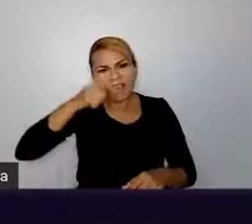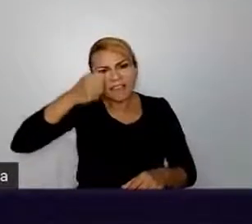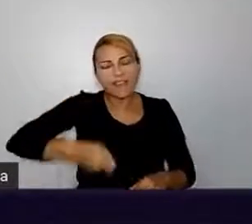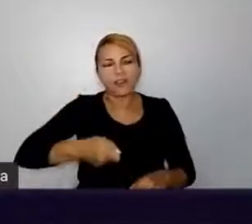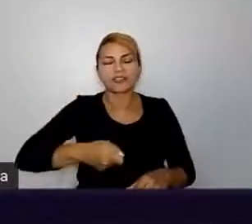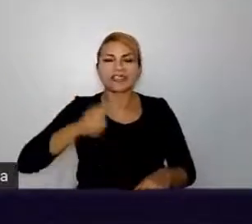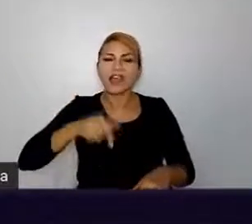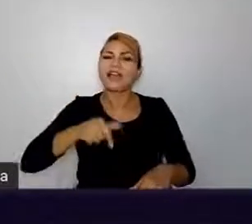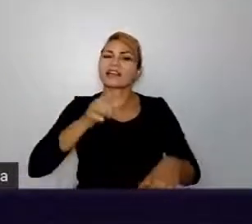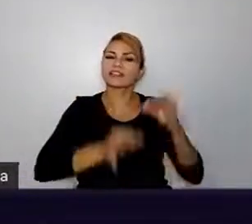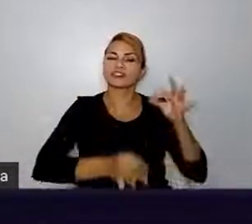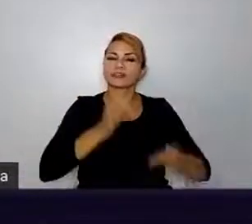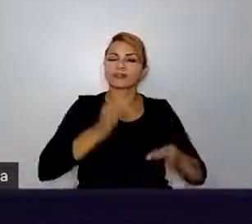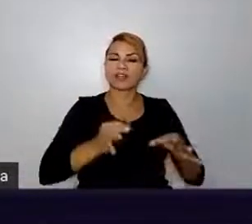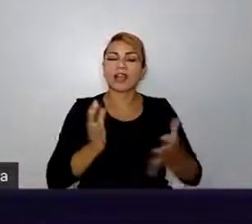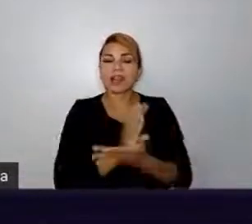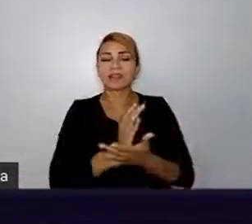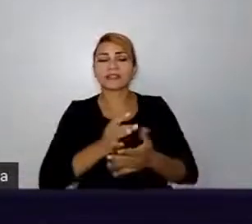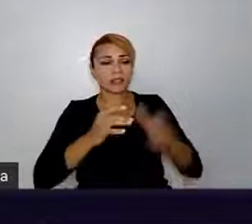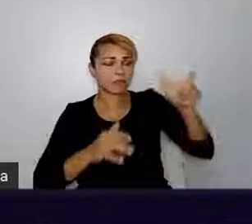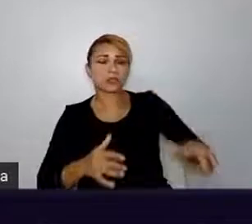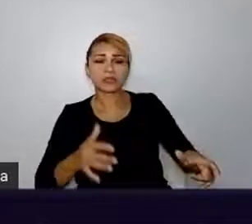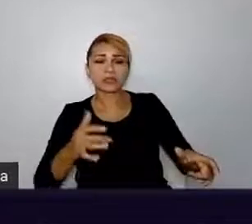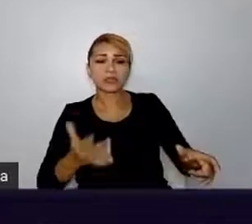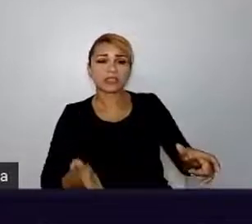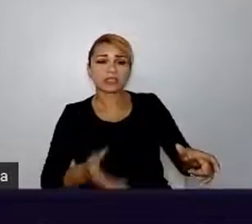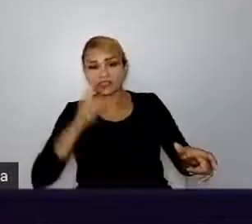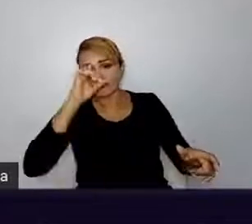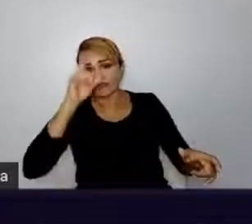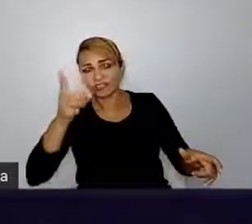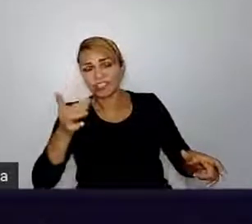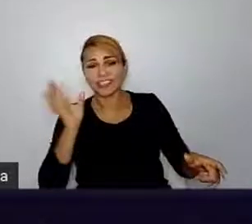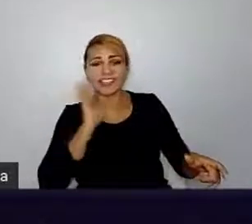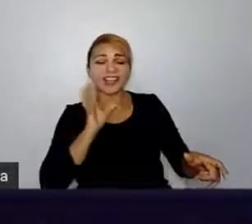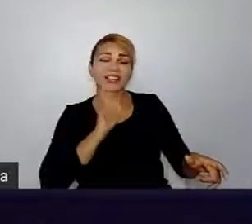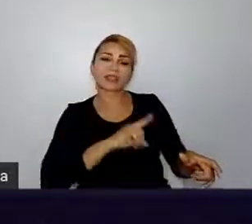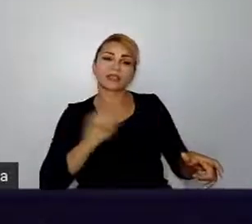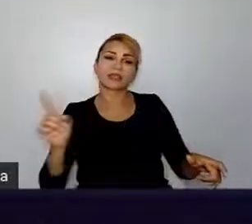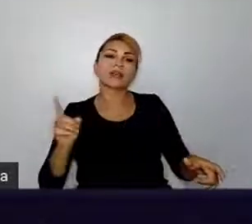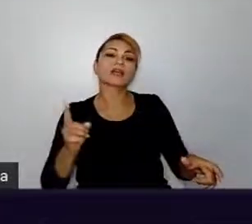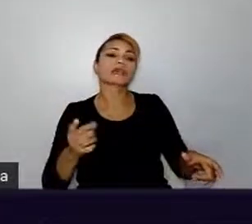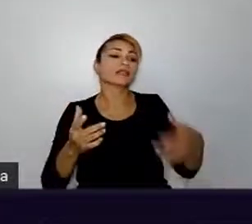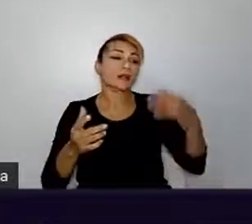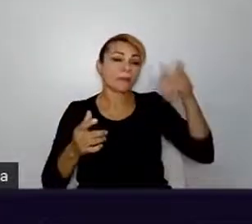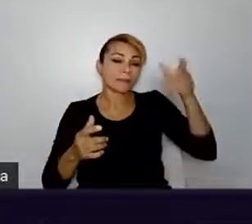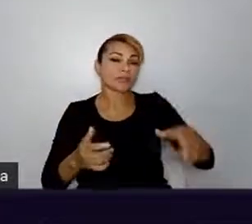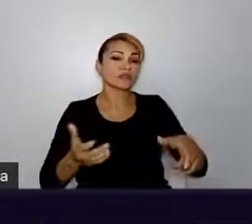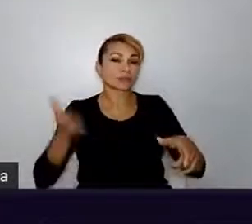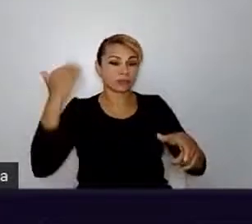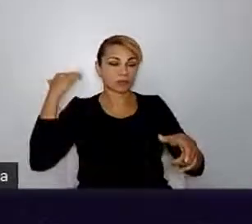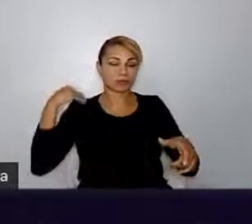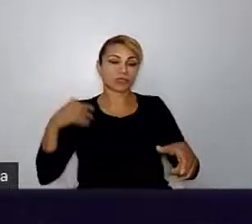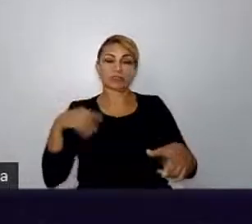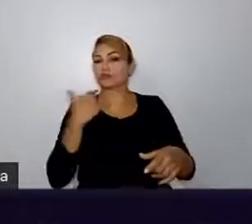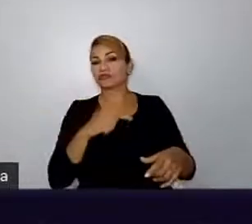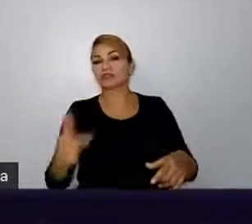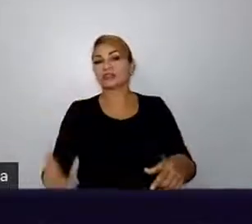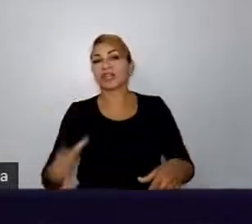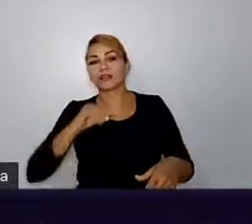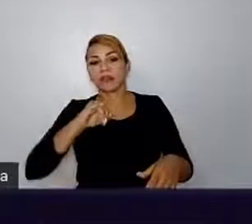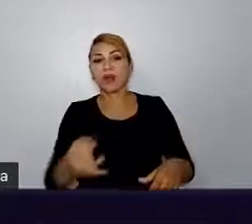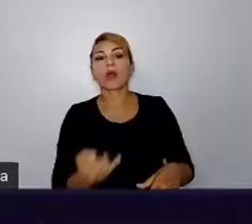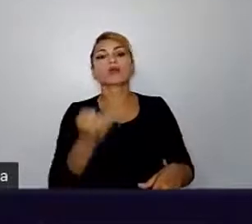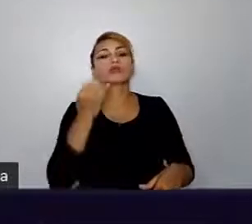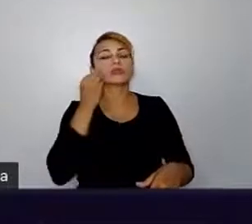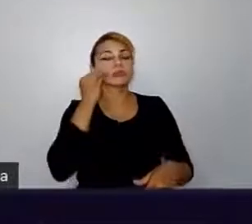a pessoa às vezes está num dia legal e as pessoas que me viram há um tempo atrás não tiveram, e eu não tive oportunidade de mostrar a pessoa que eu estou me